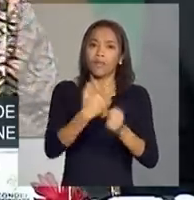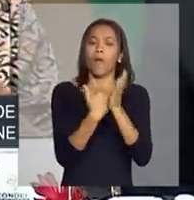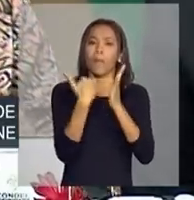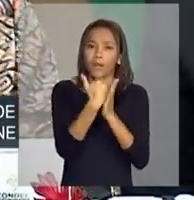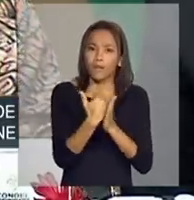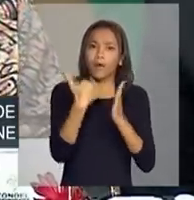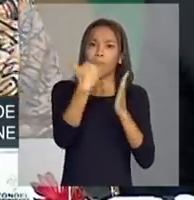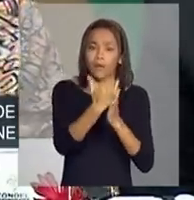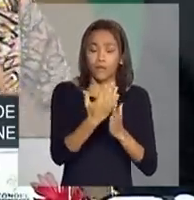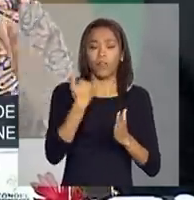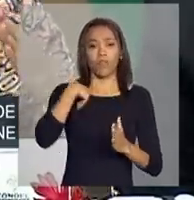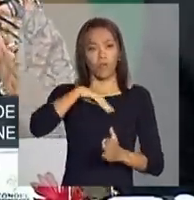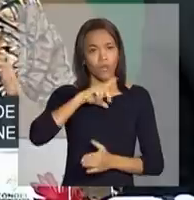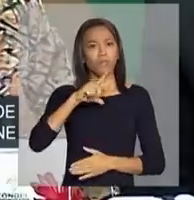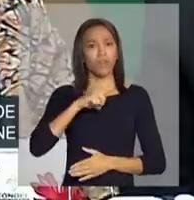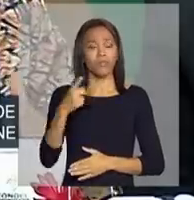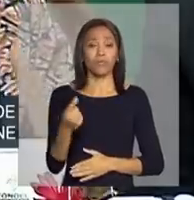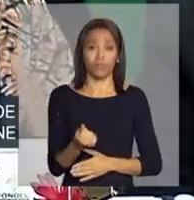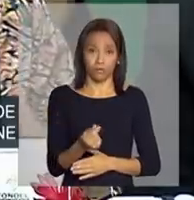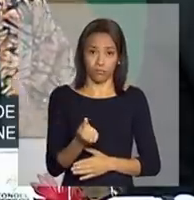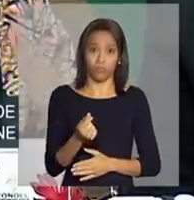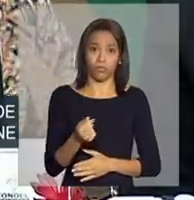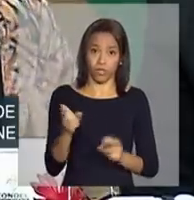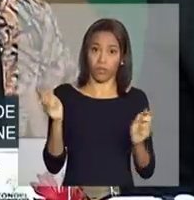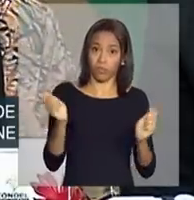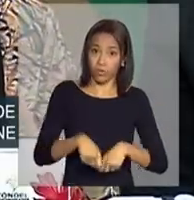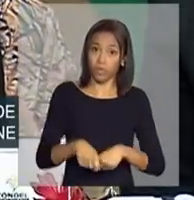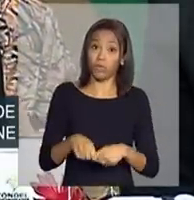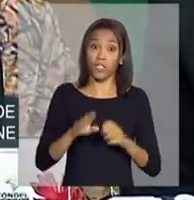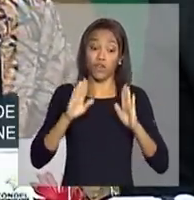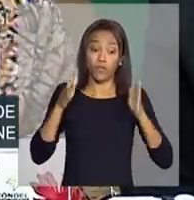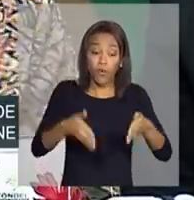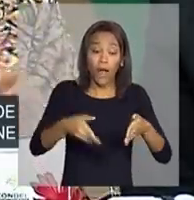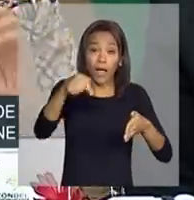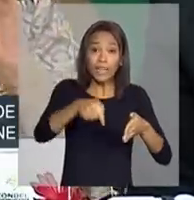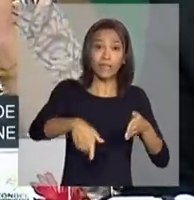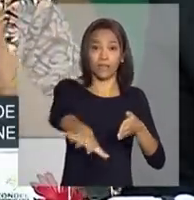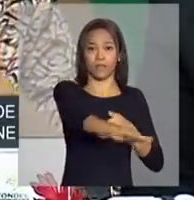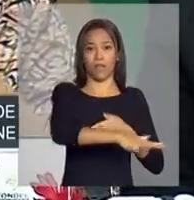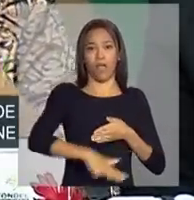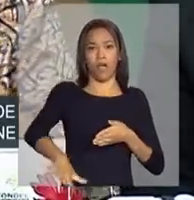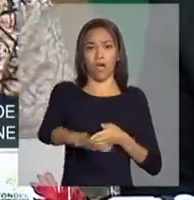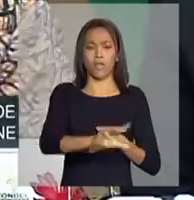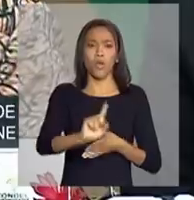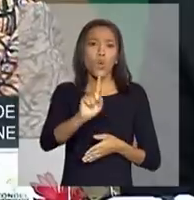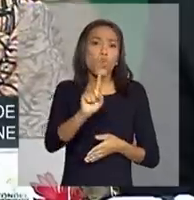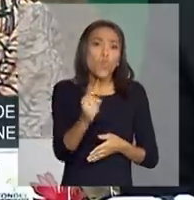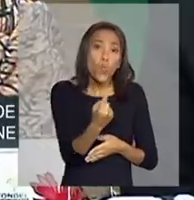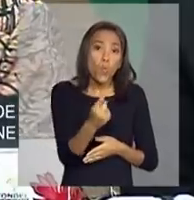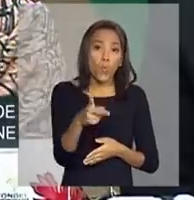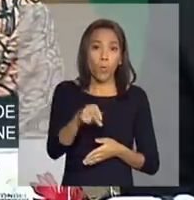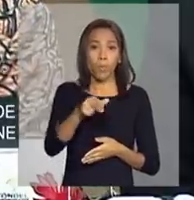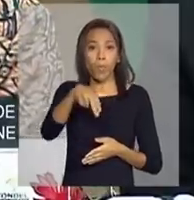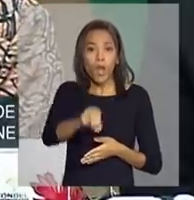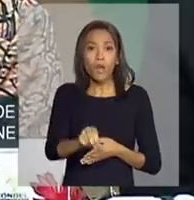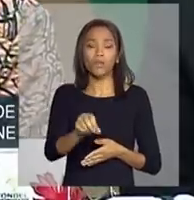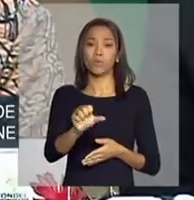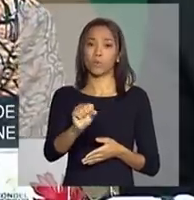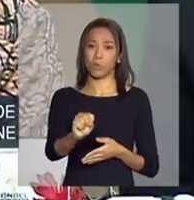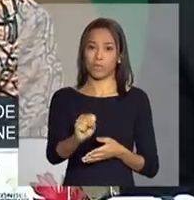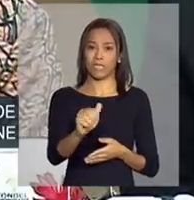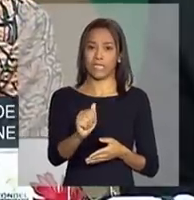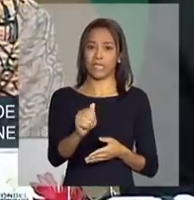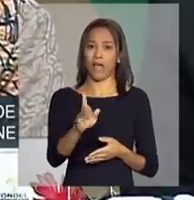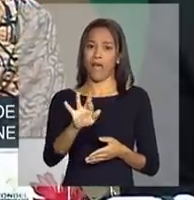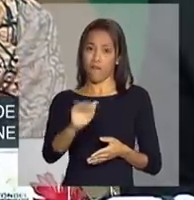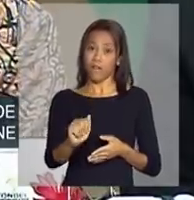para aumentar e para dirigir e focar aqui na região um plano safra específico para o caso do